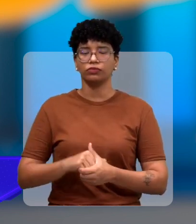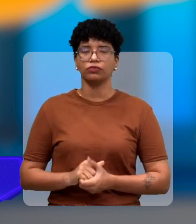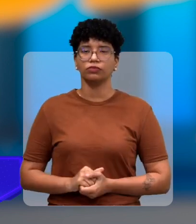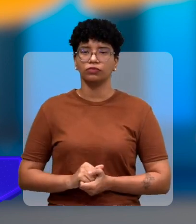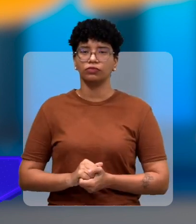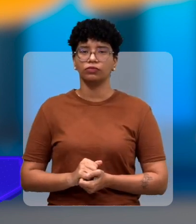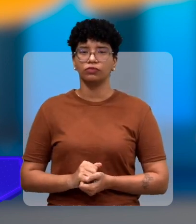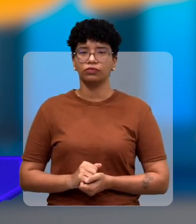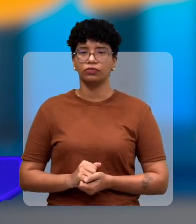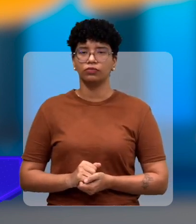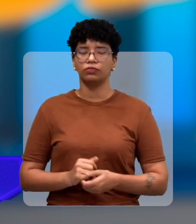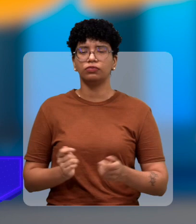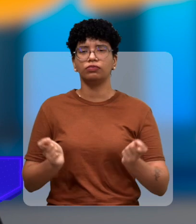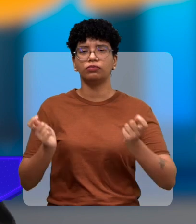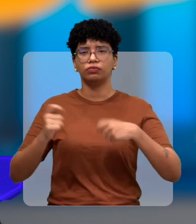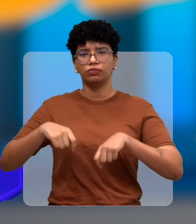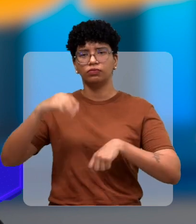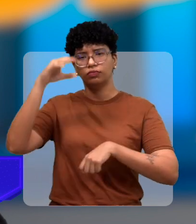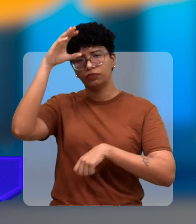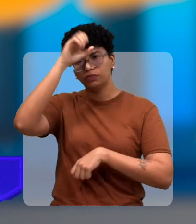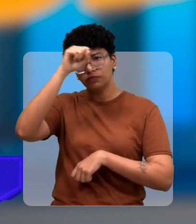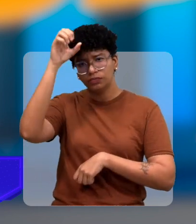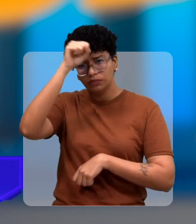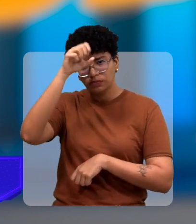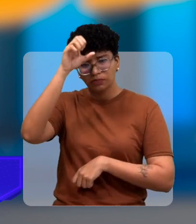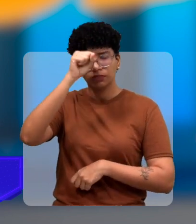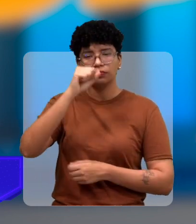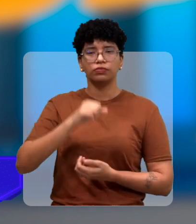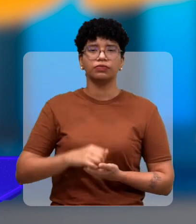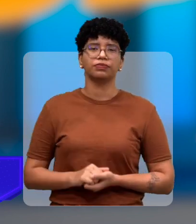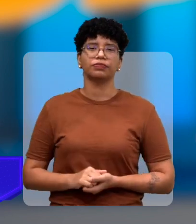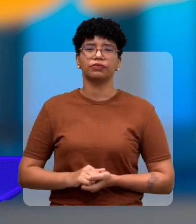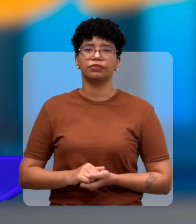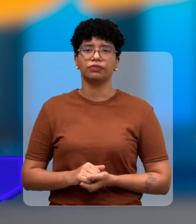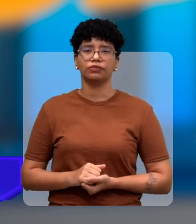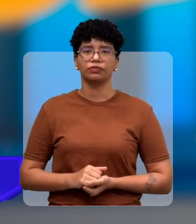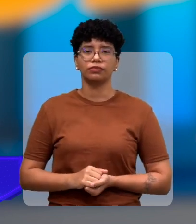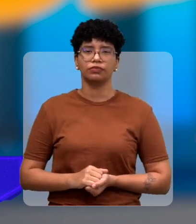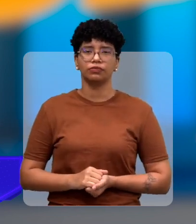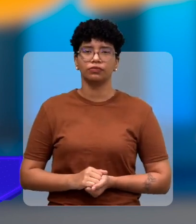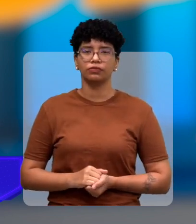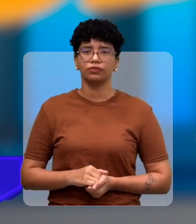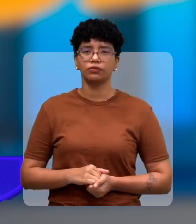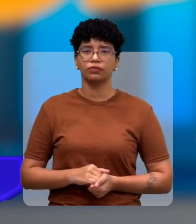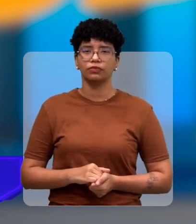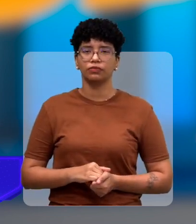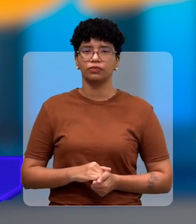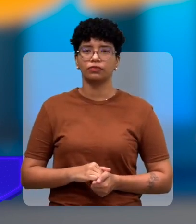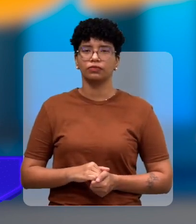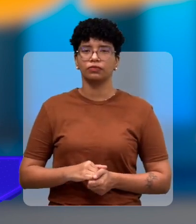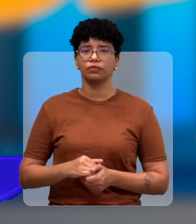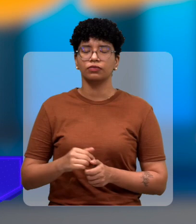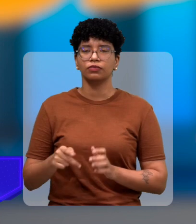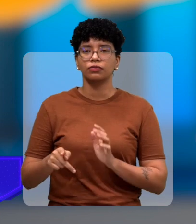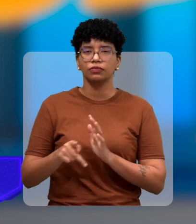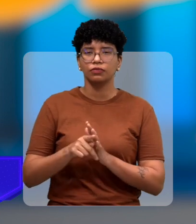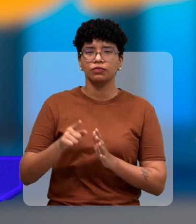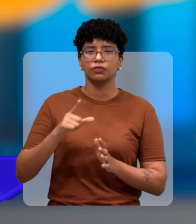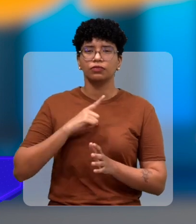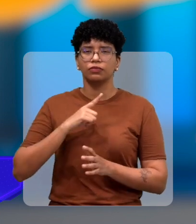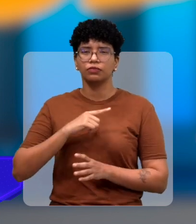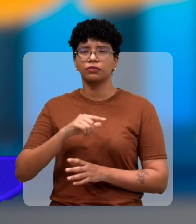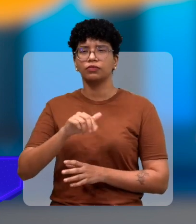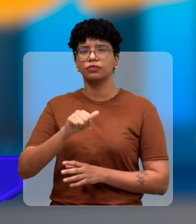ele para aprender alguma coisa sempre que a pessoa percebe que para quem cega já perde a visão já grande